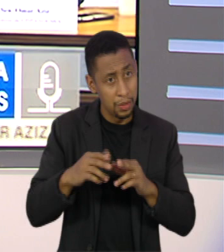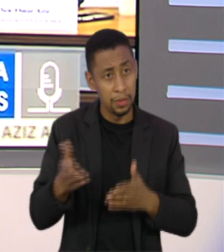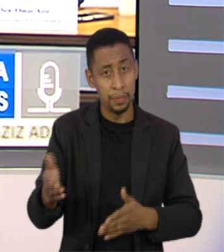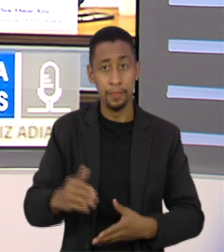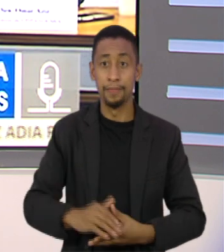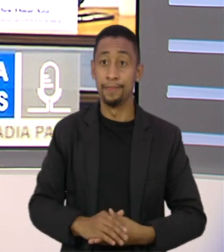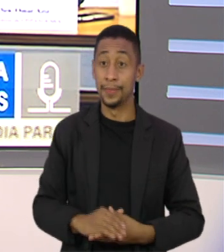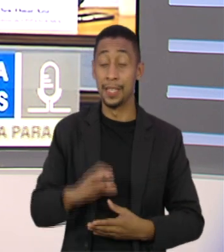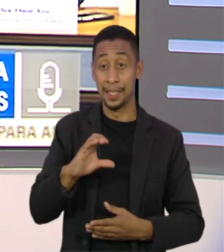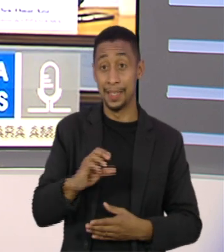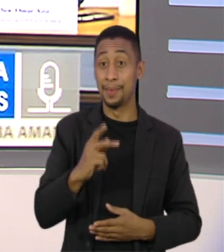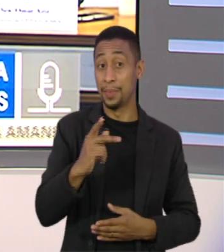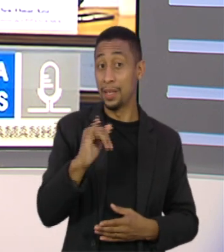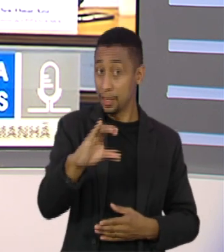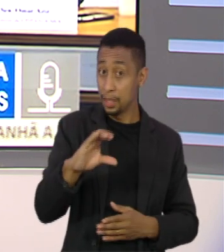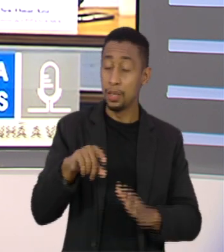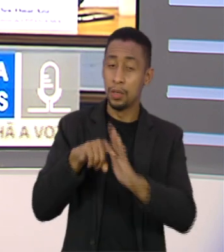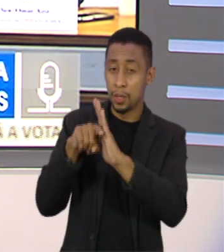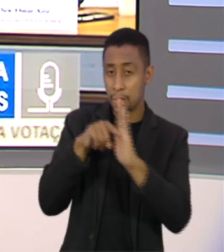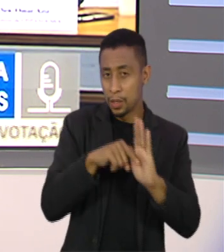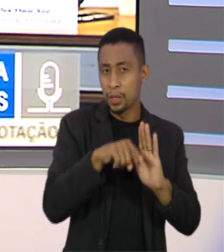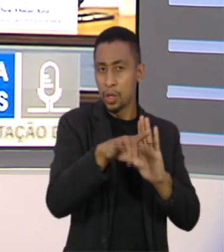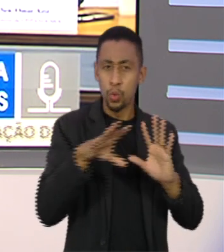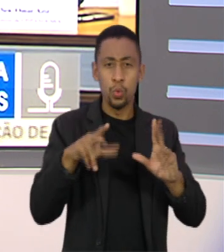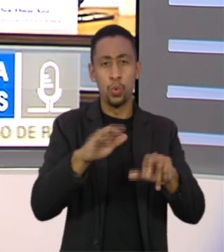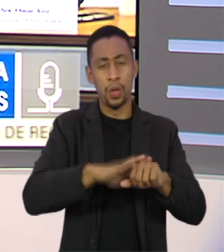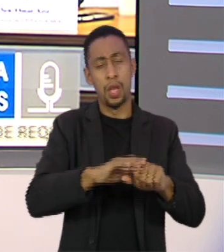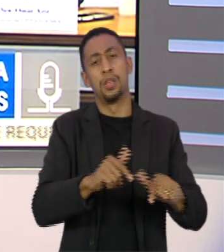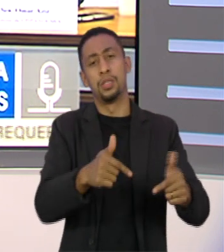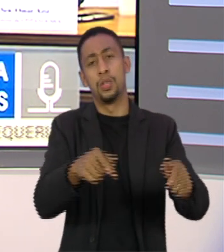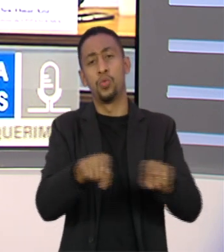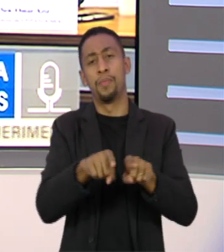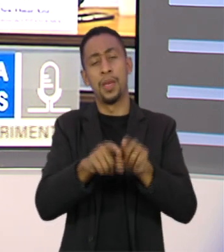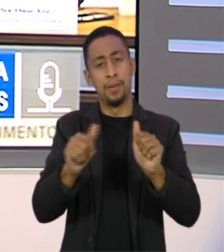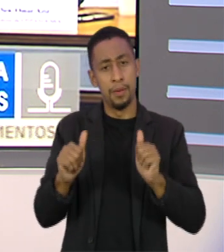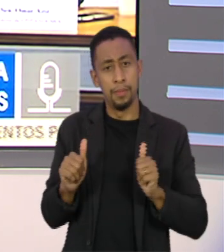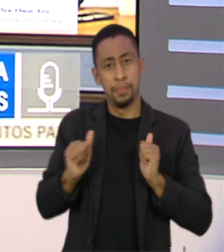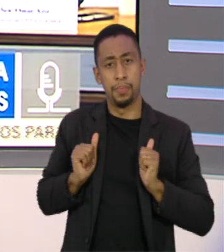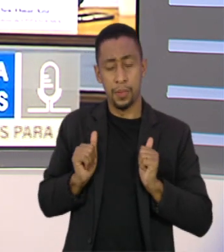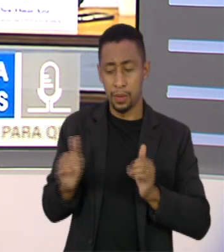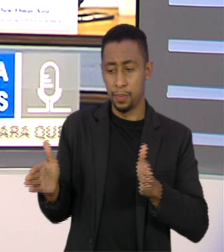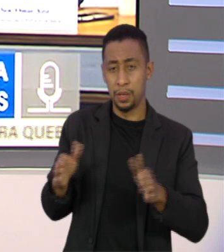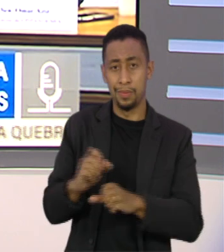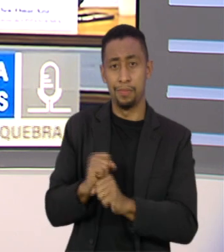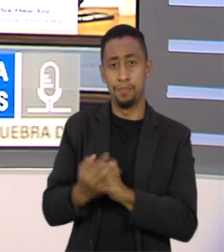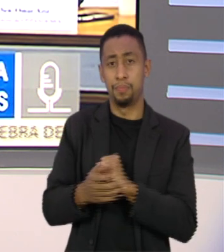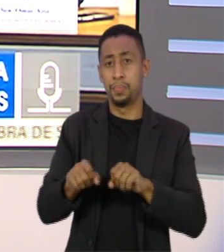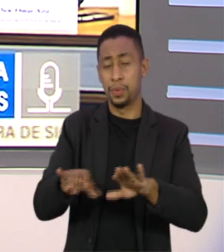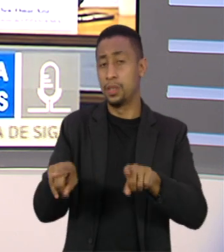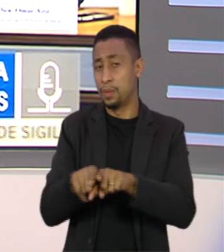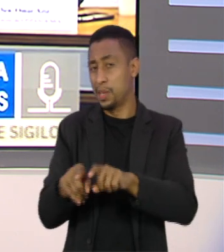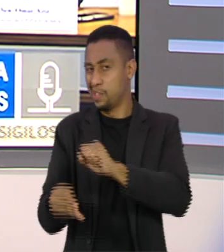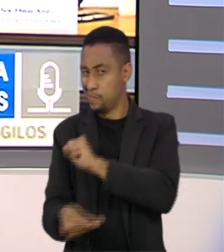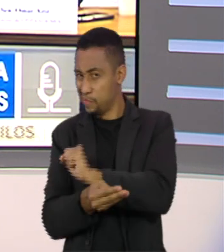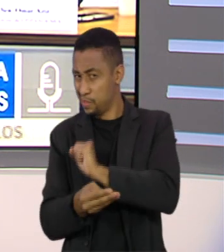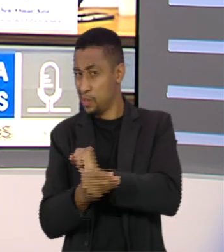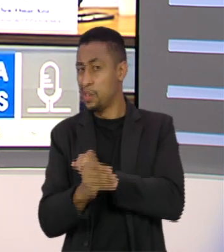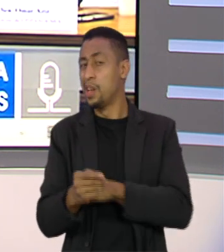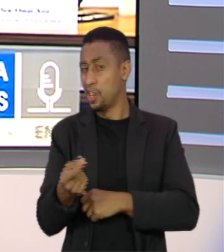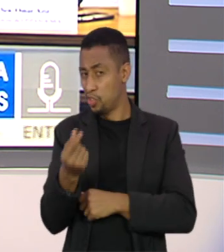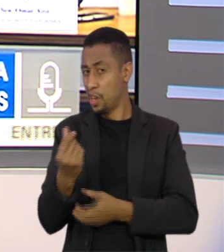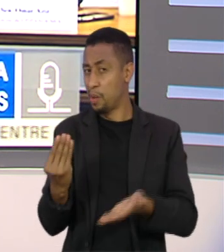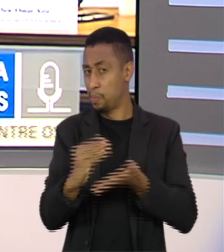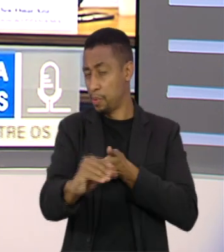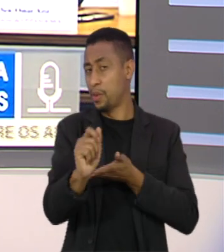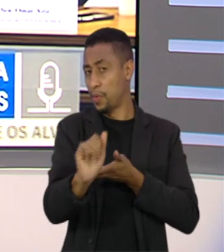A CPI apura as ações, as omissões do governo no enfrentamento da crise sanitária e eventuais desvios de verbas federais enviadas